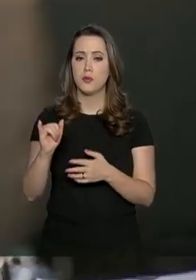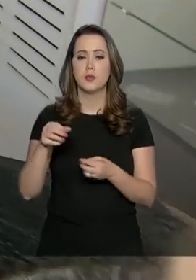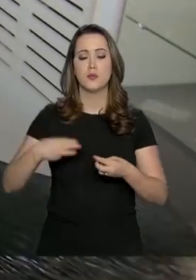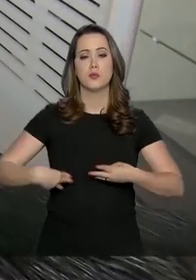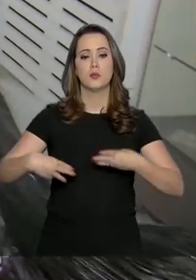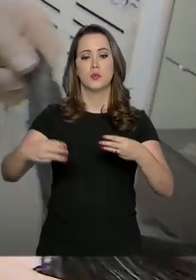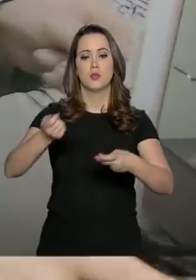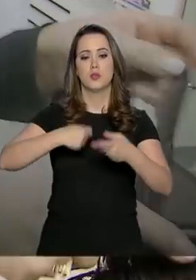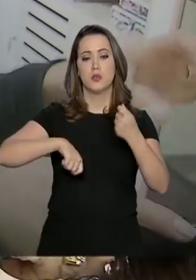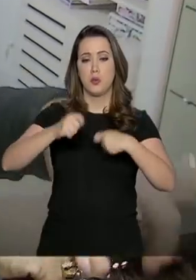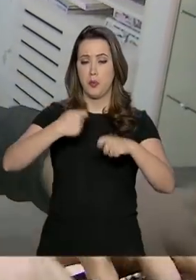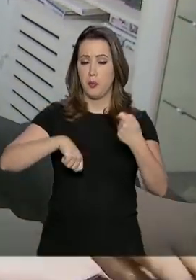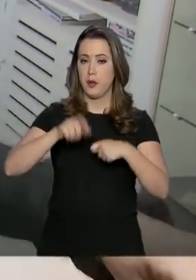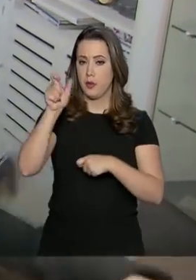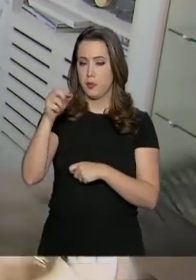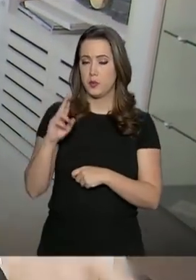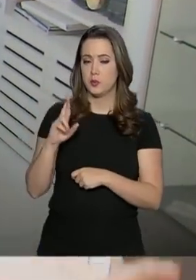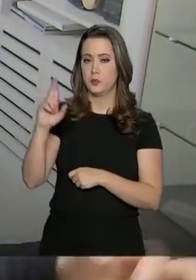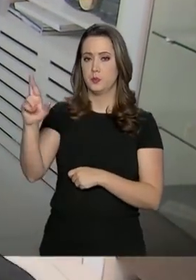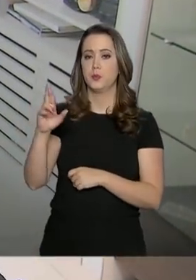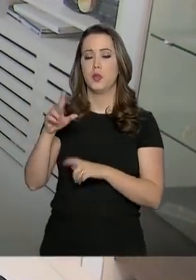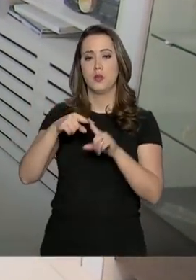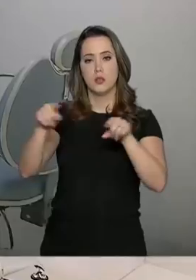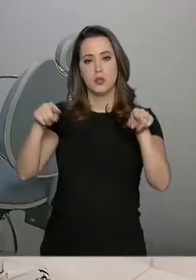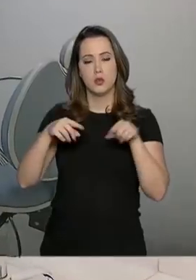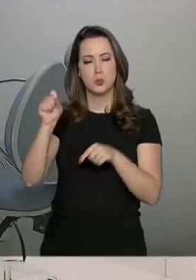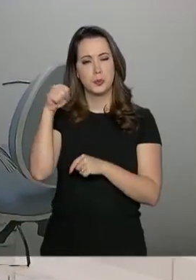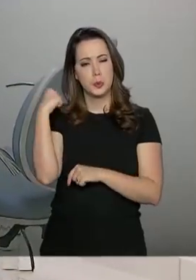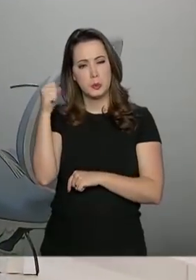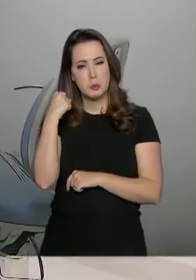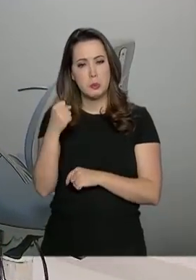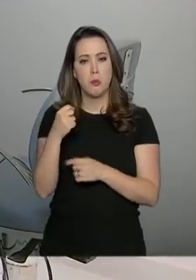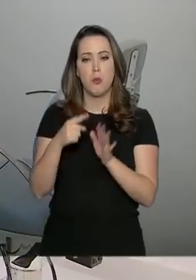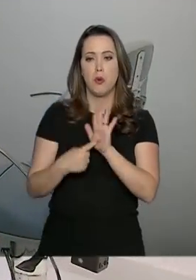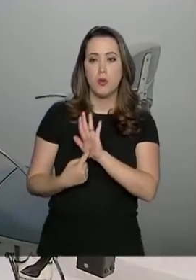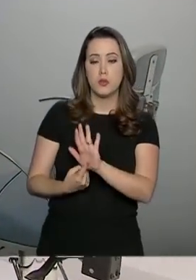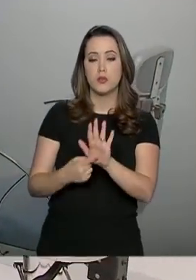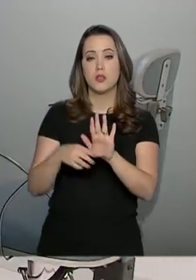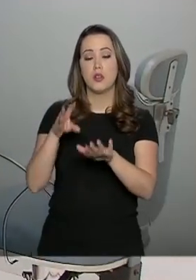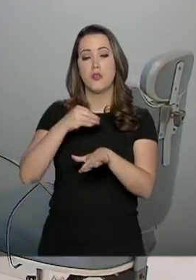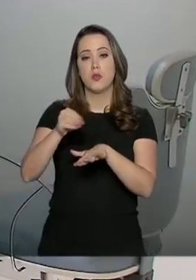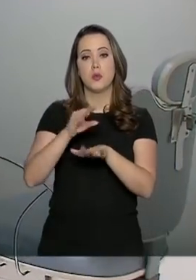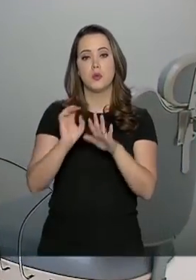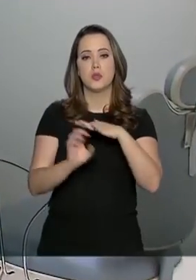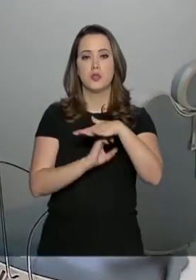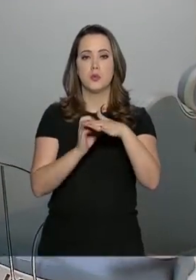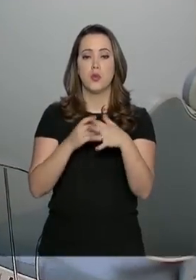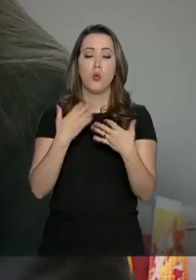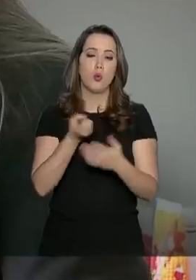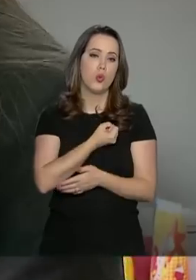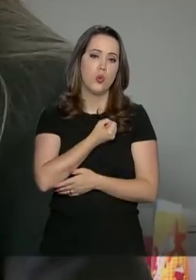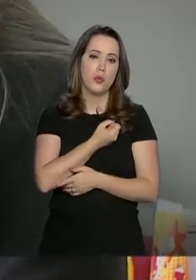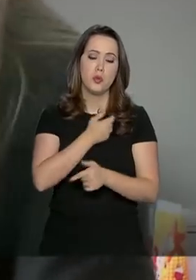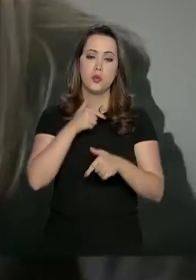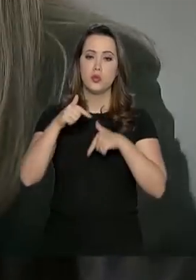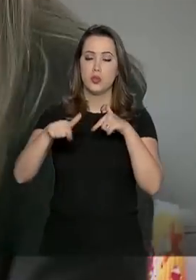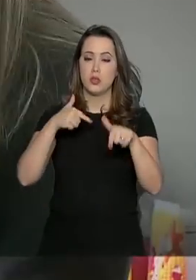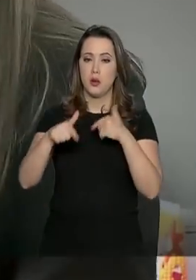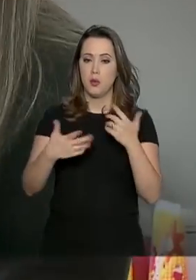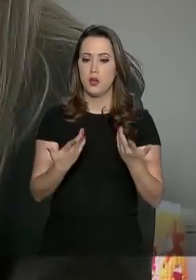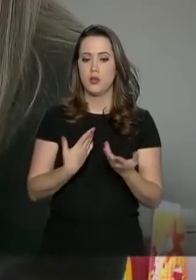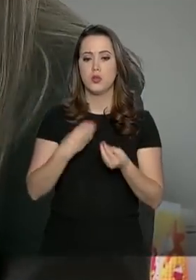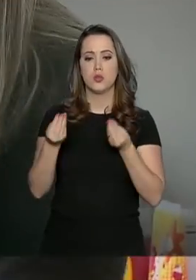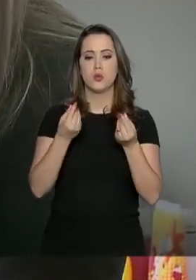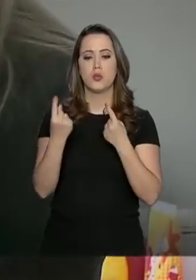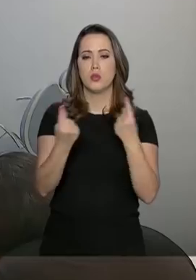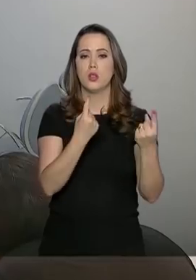da Economia pela proprietária do salão, reúne informações da empresa, quantidade de empregados e as ocupações